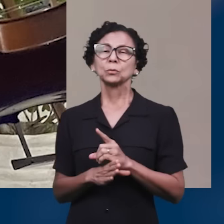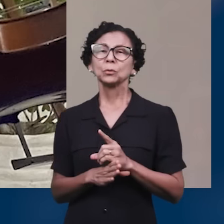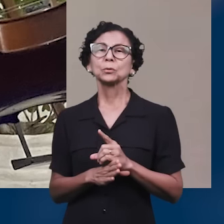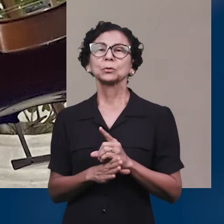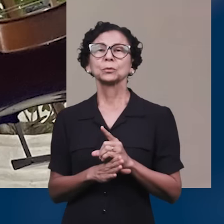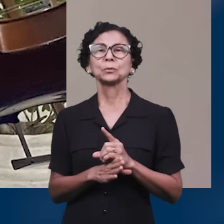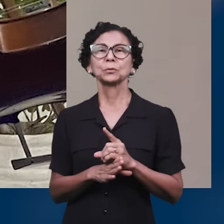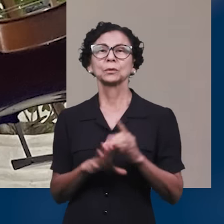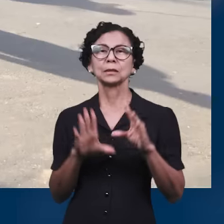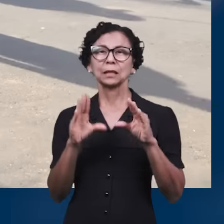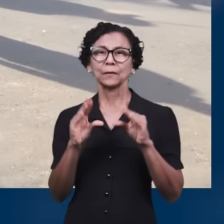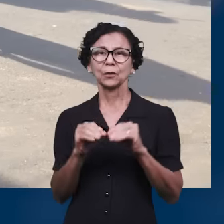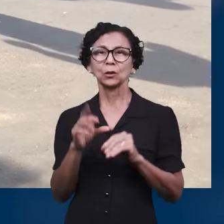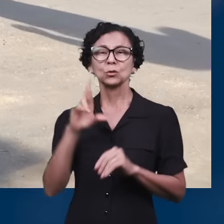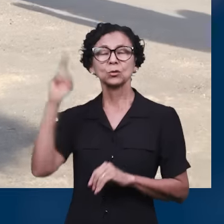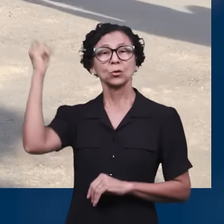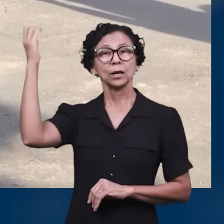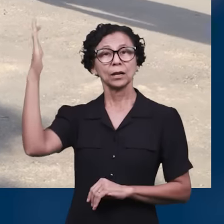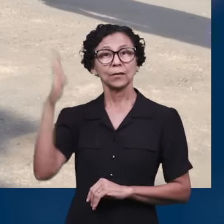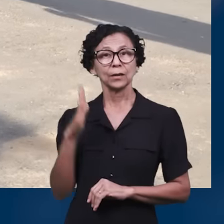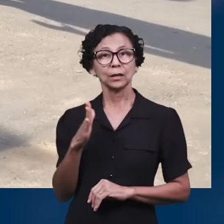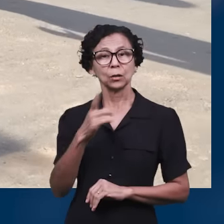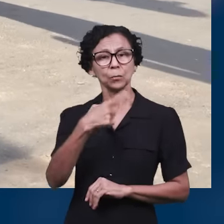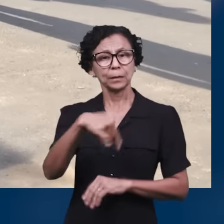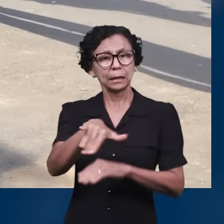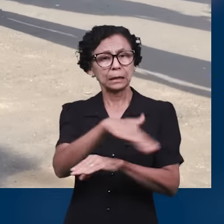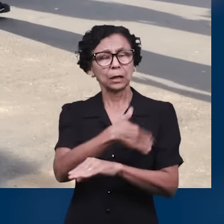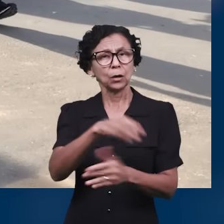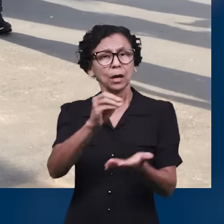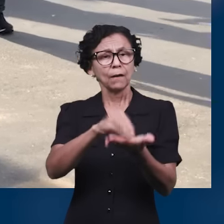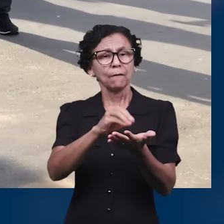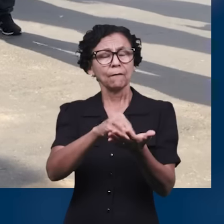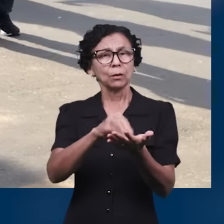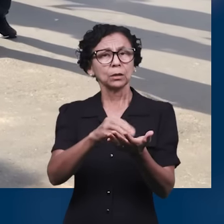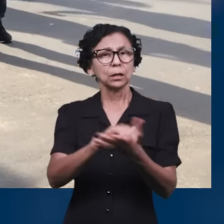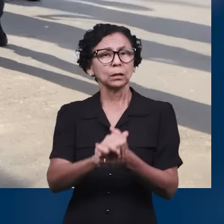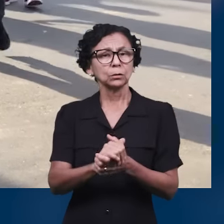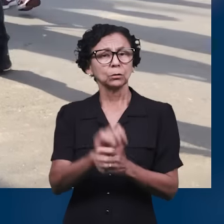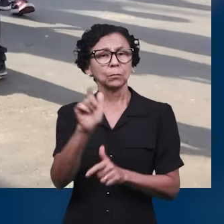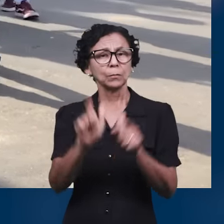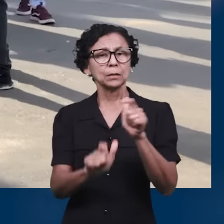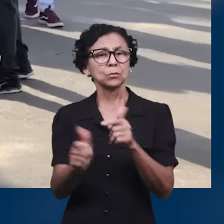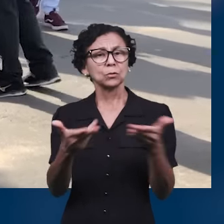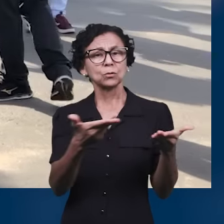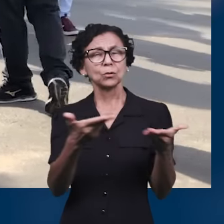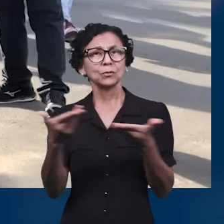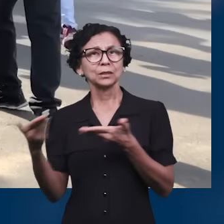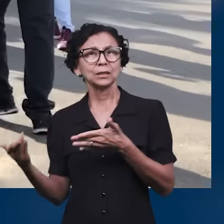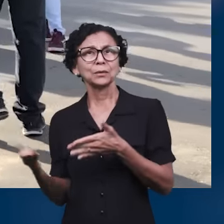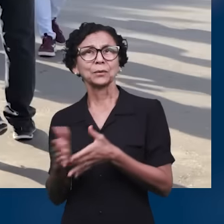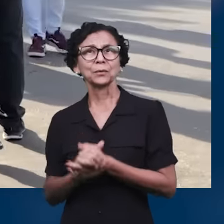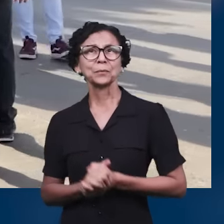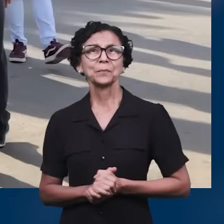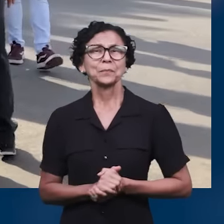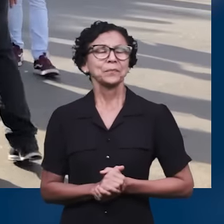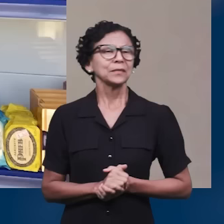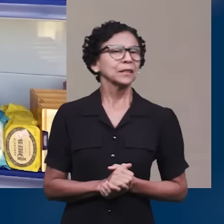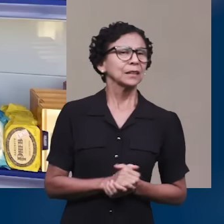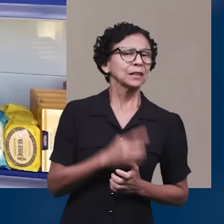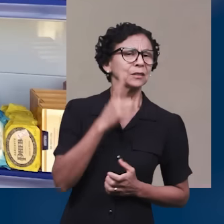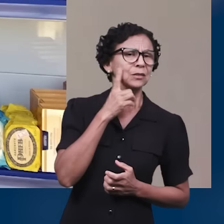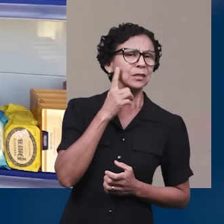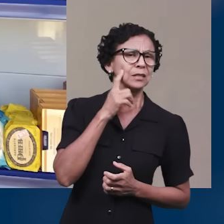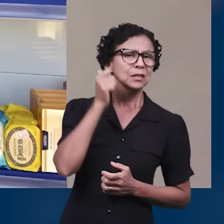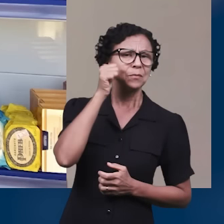rua, pois estavam faltando ainda muitos convidados. E logo um irmão avistou essa mesma senhora e foi de encontro a ela